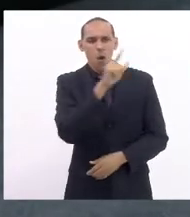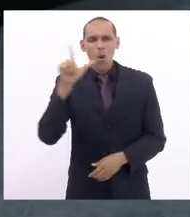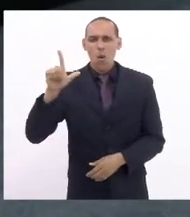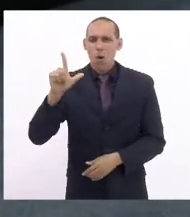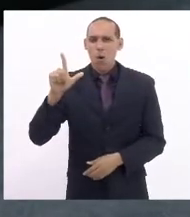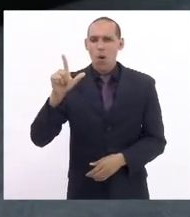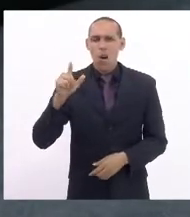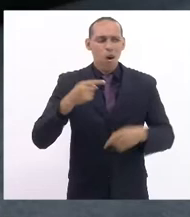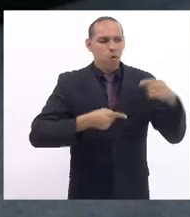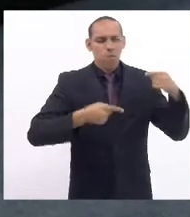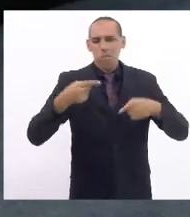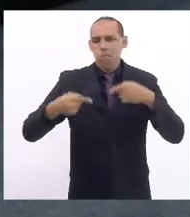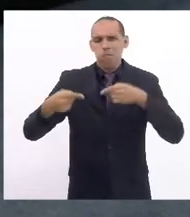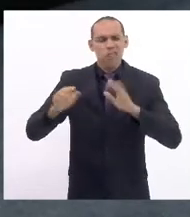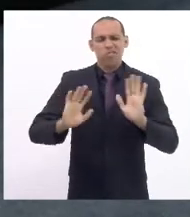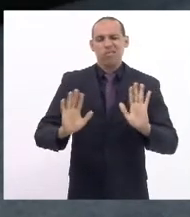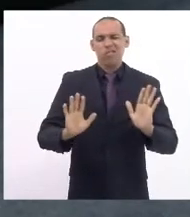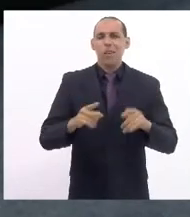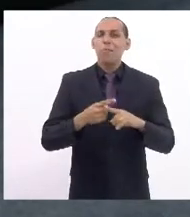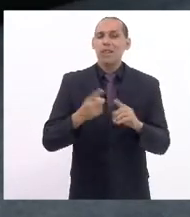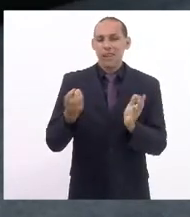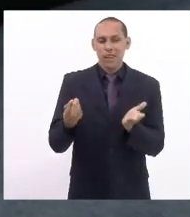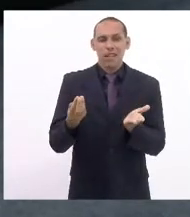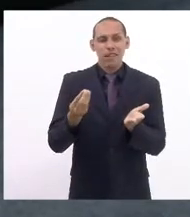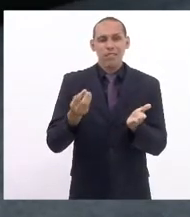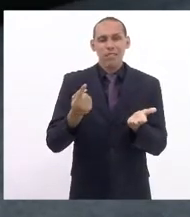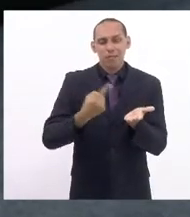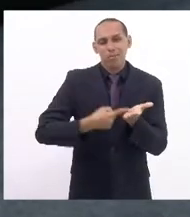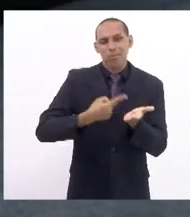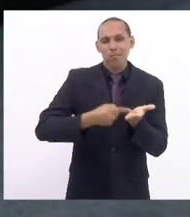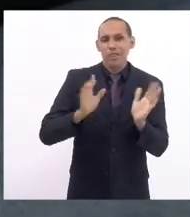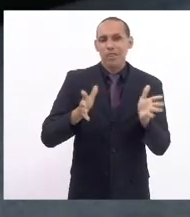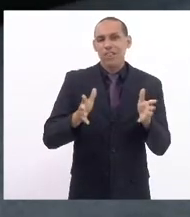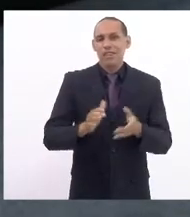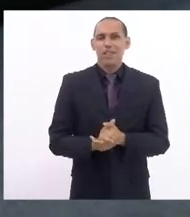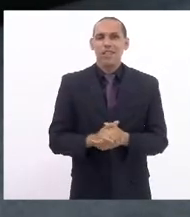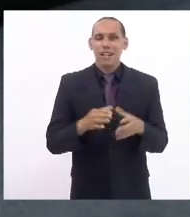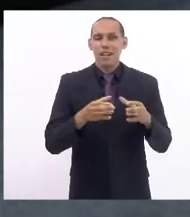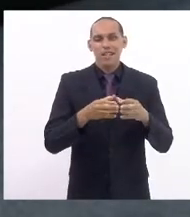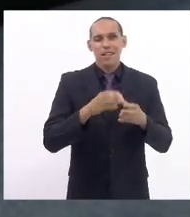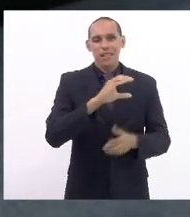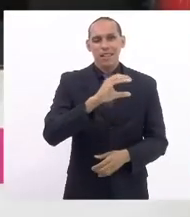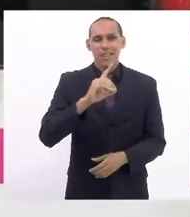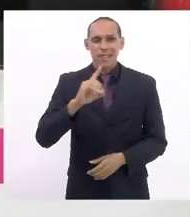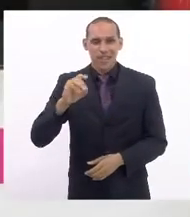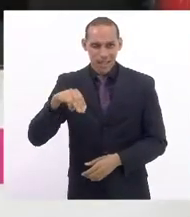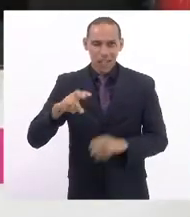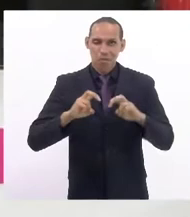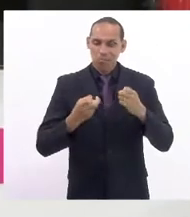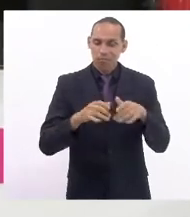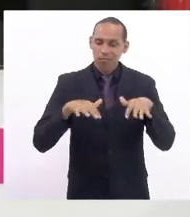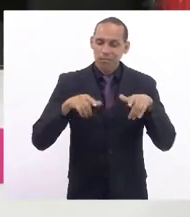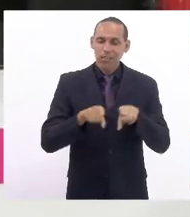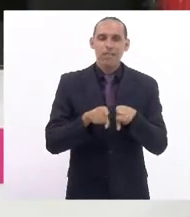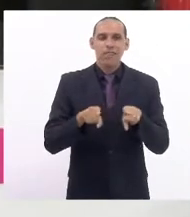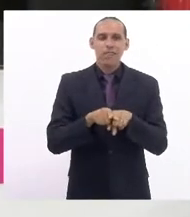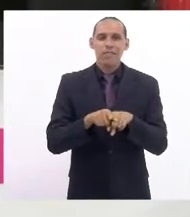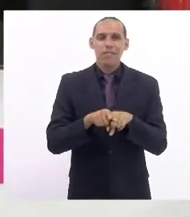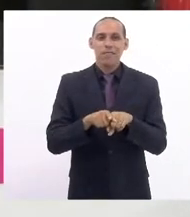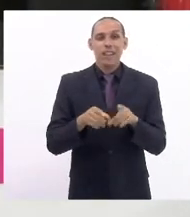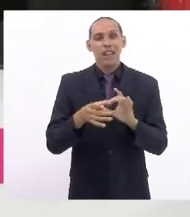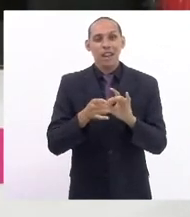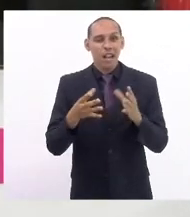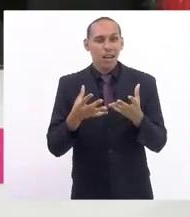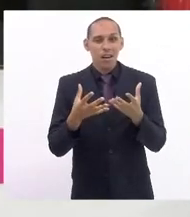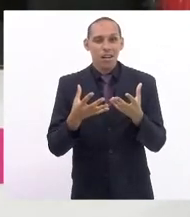posição até porque isso já tinha se definido pela comissão de direitos da mulher e todo o plenário também com autorização e consentimento